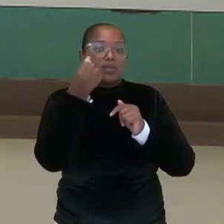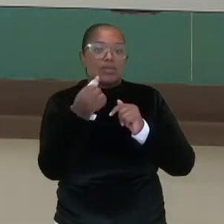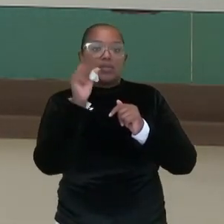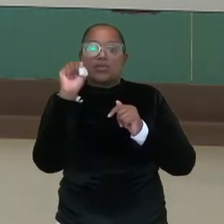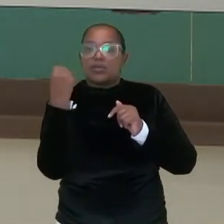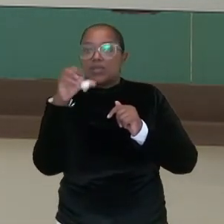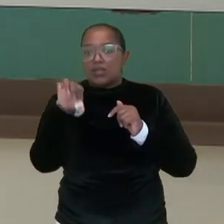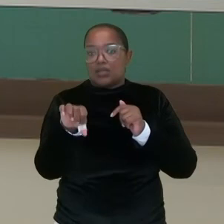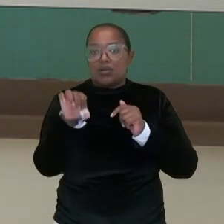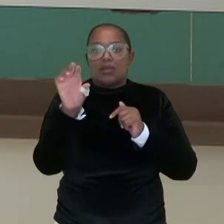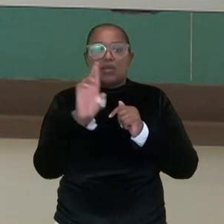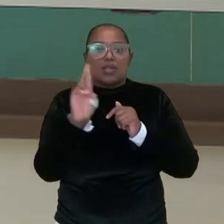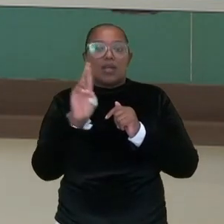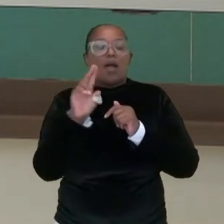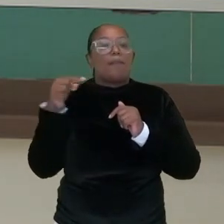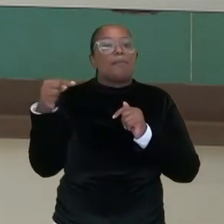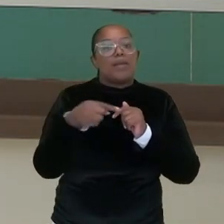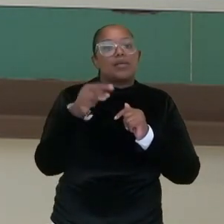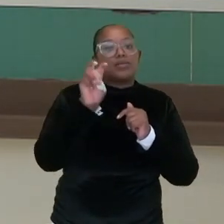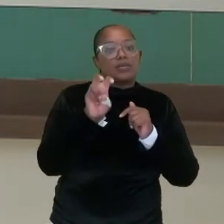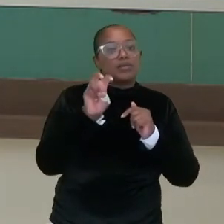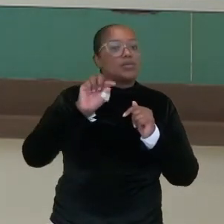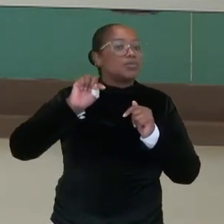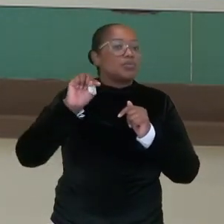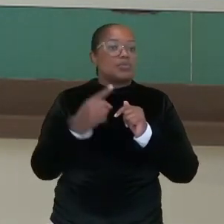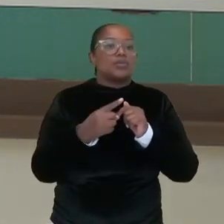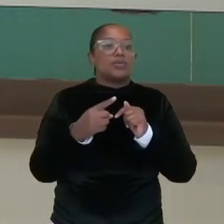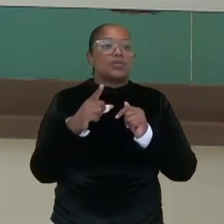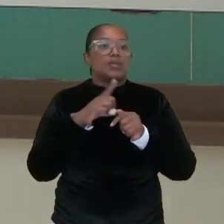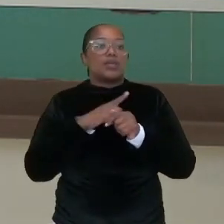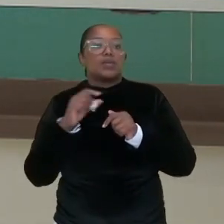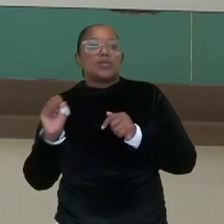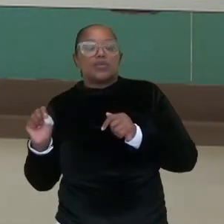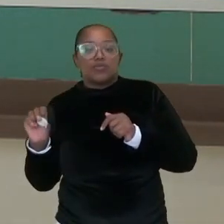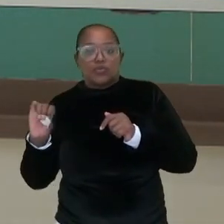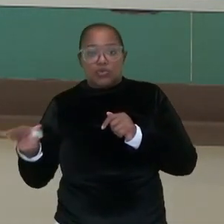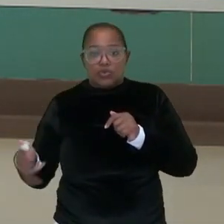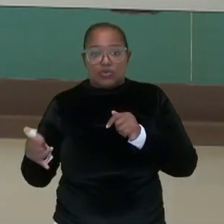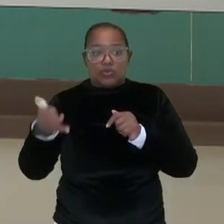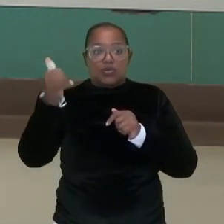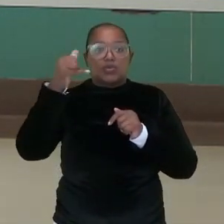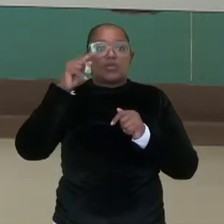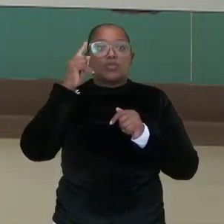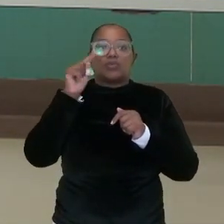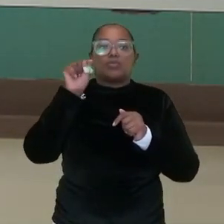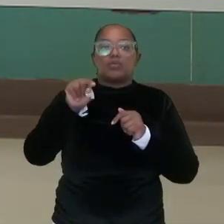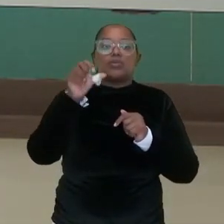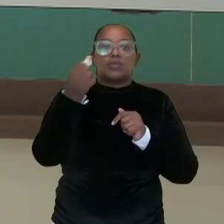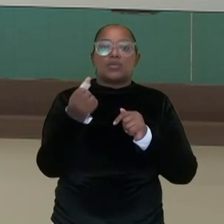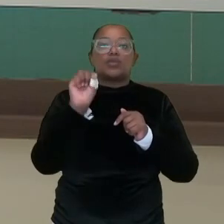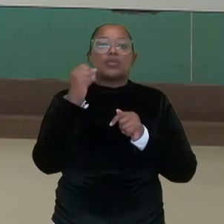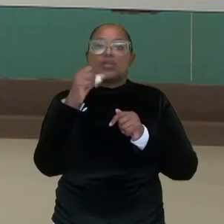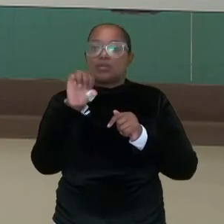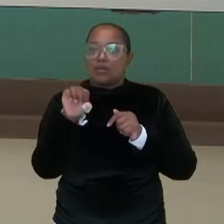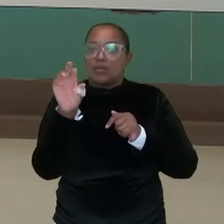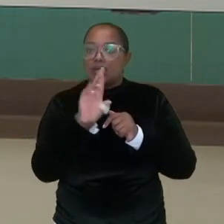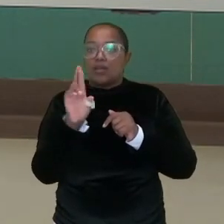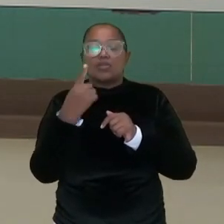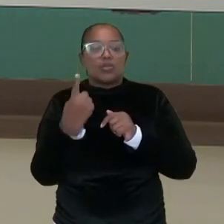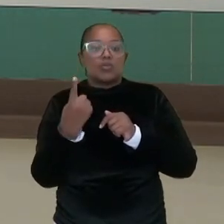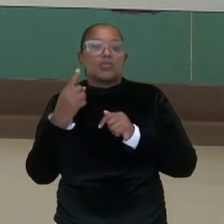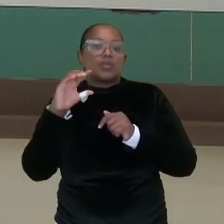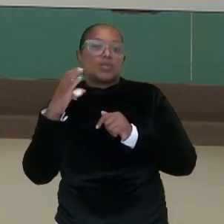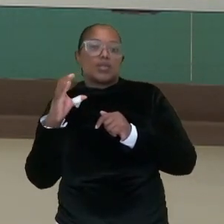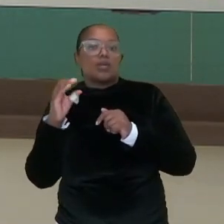,01 menos R$.000,00, que resulta no juro de R$.689,01. Então, pessoal,